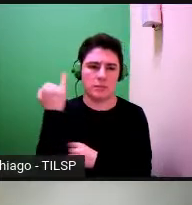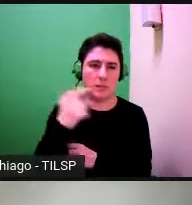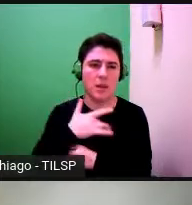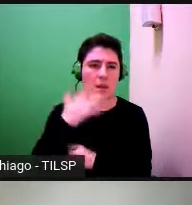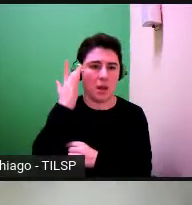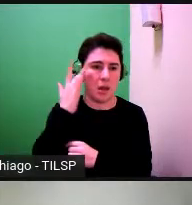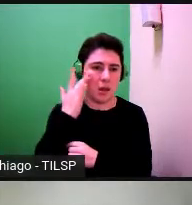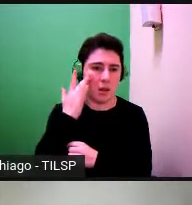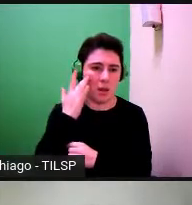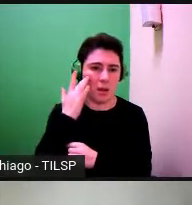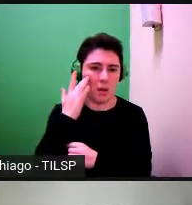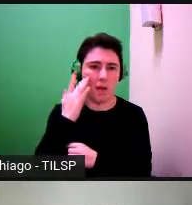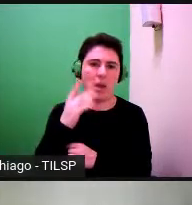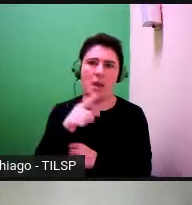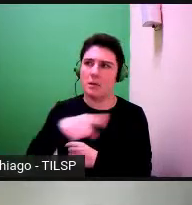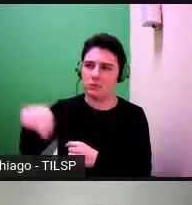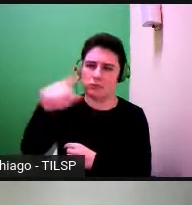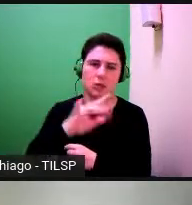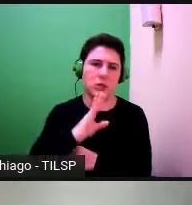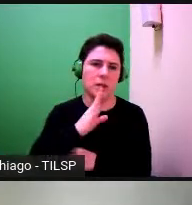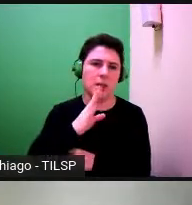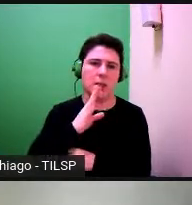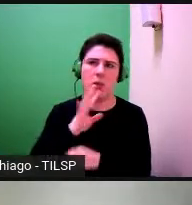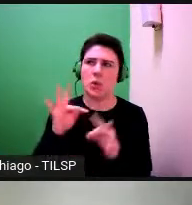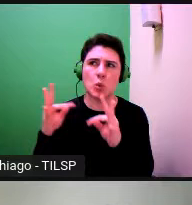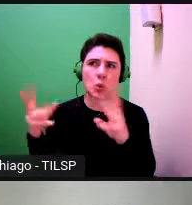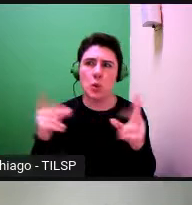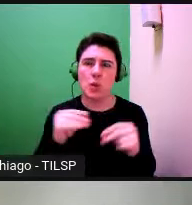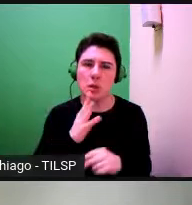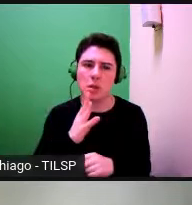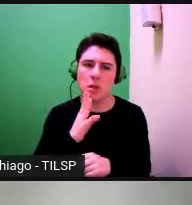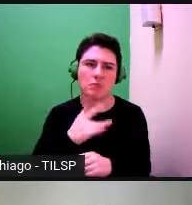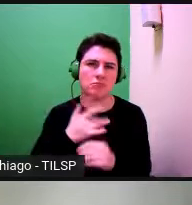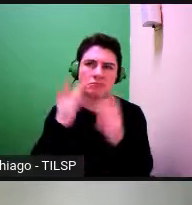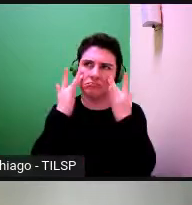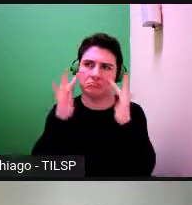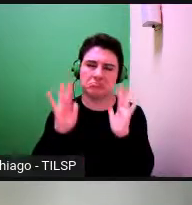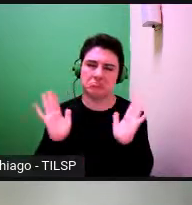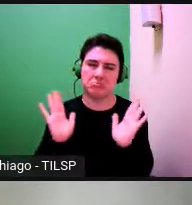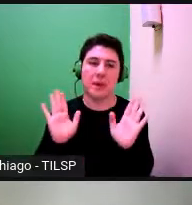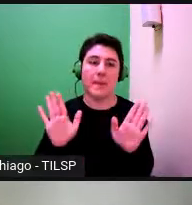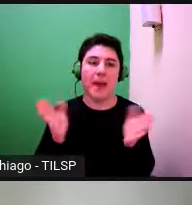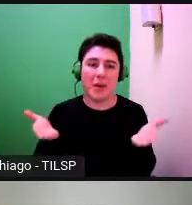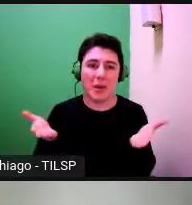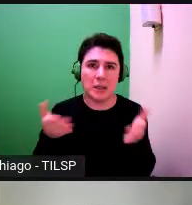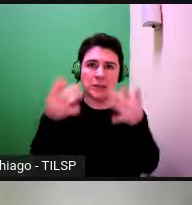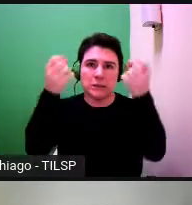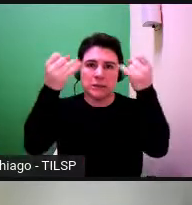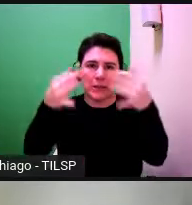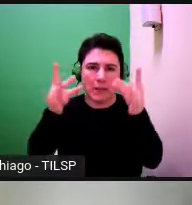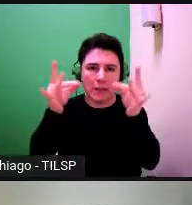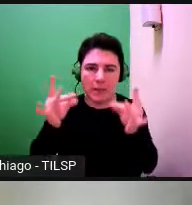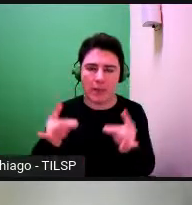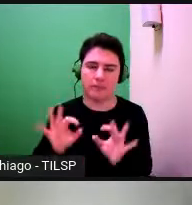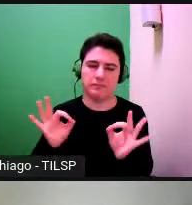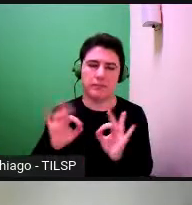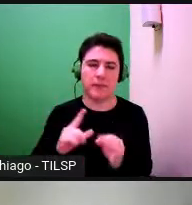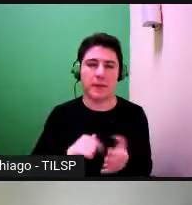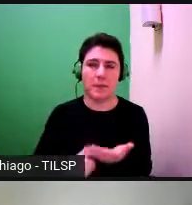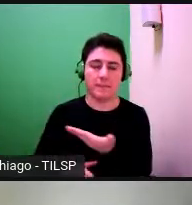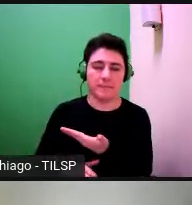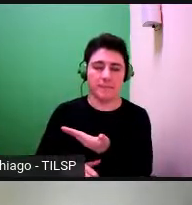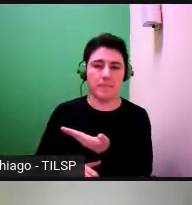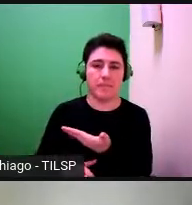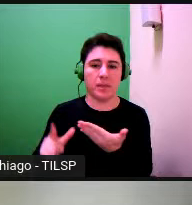a noção é conhecida de muitas pessoas não sei se todas não vou ter tempo de explicar em pormenor mas o esquema mostra temos por um lado